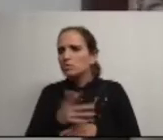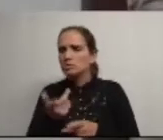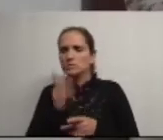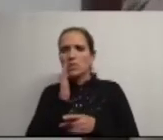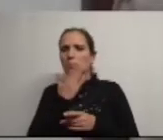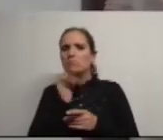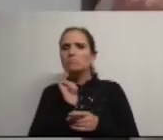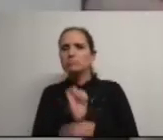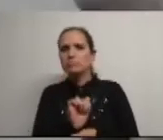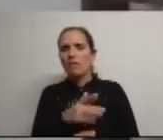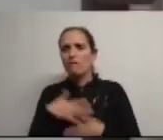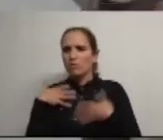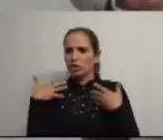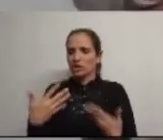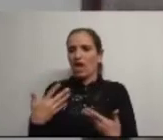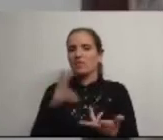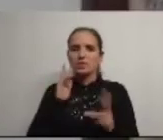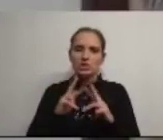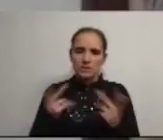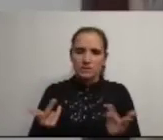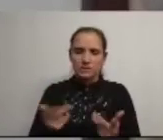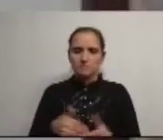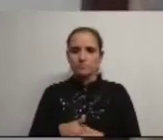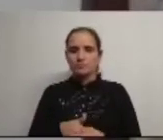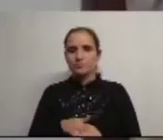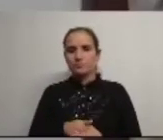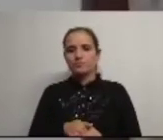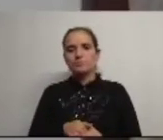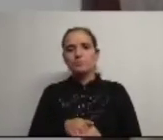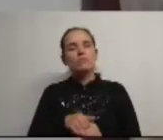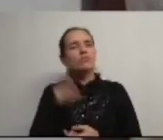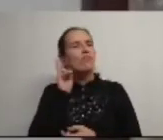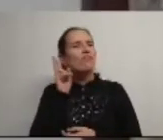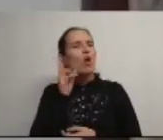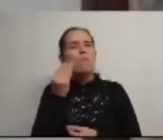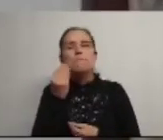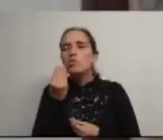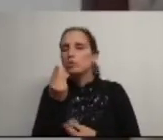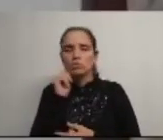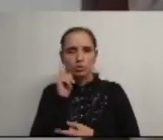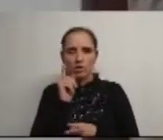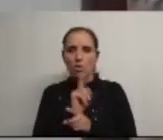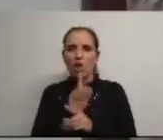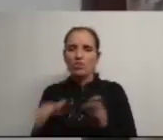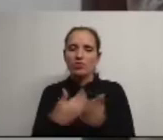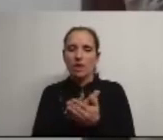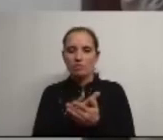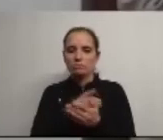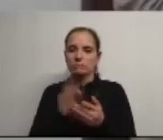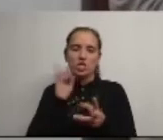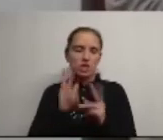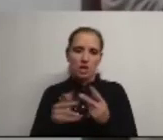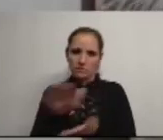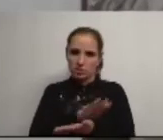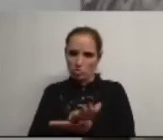depender de vontades autárquicas é um valor demasiado importante para ser entregue às autarquias